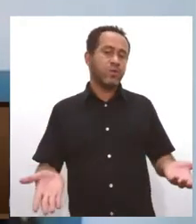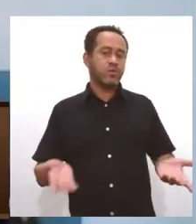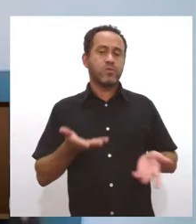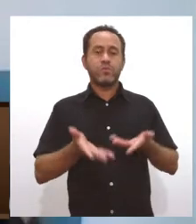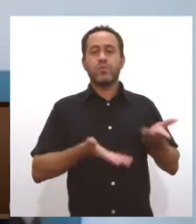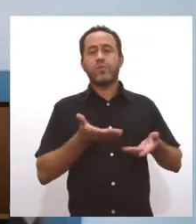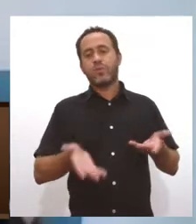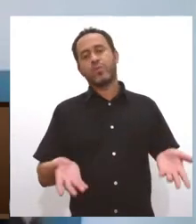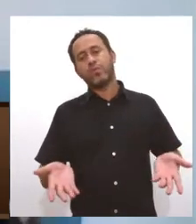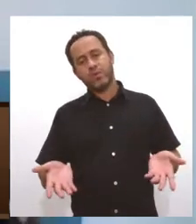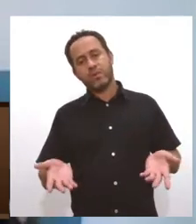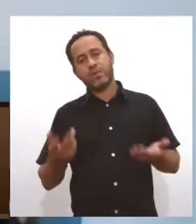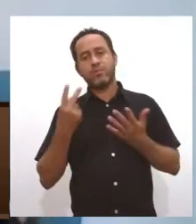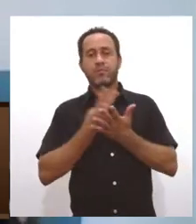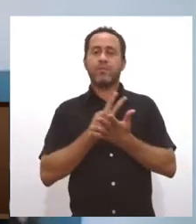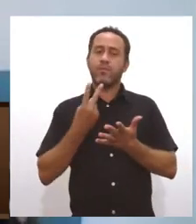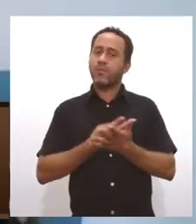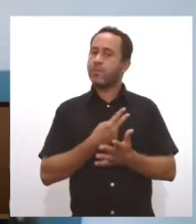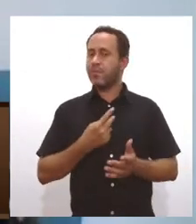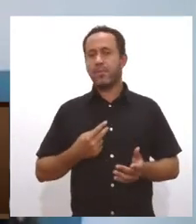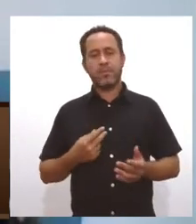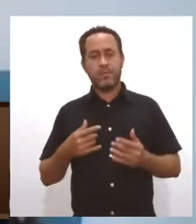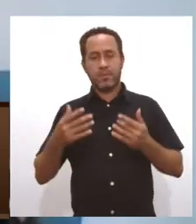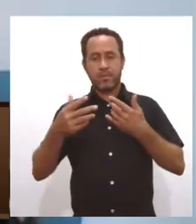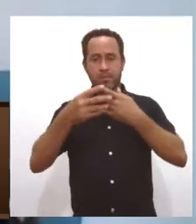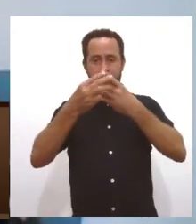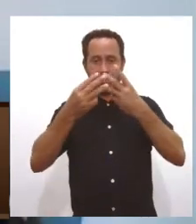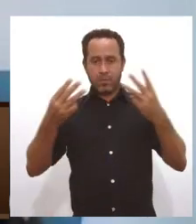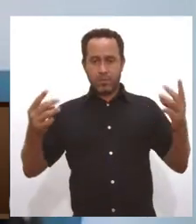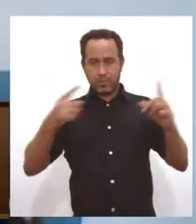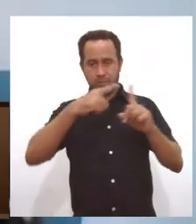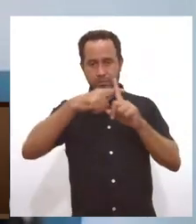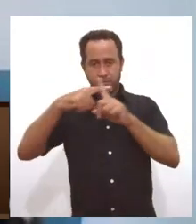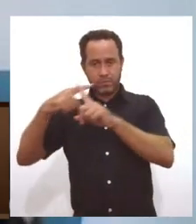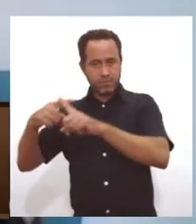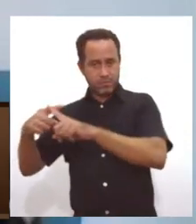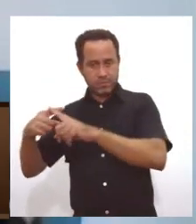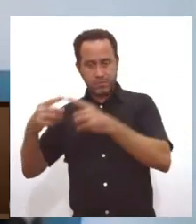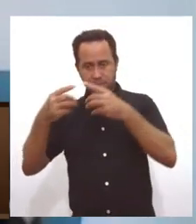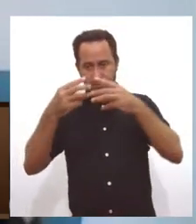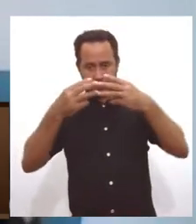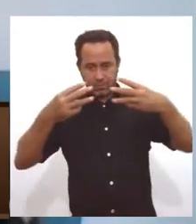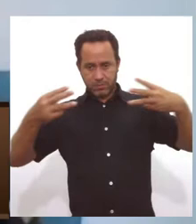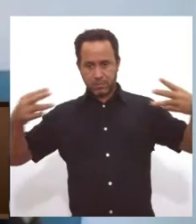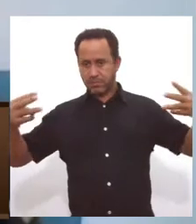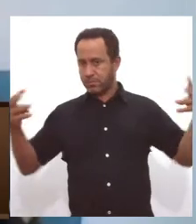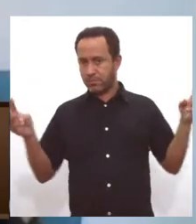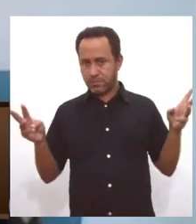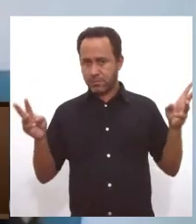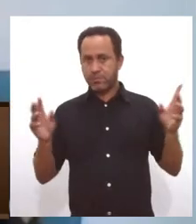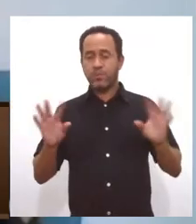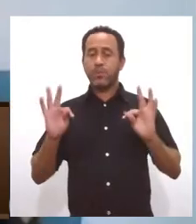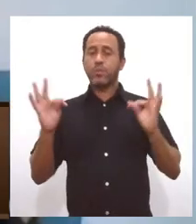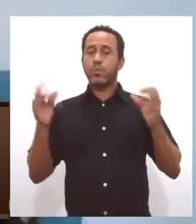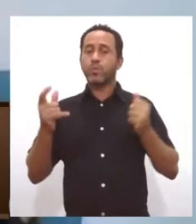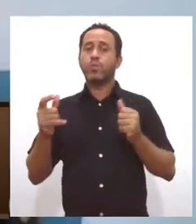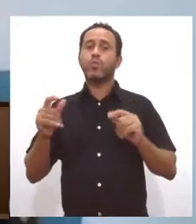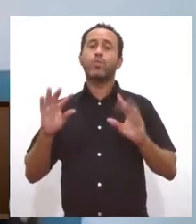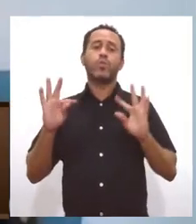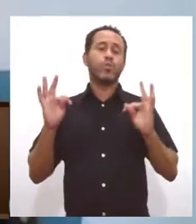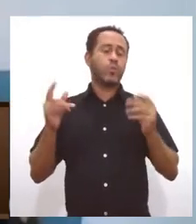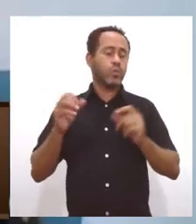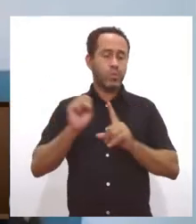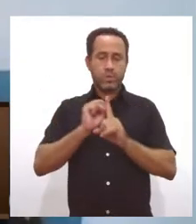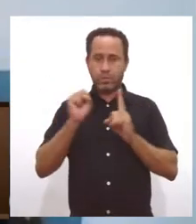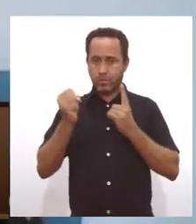desta. Não é só uma cerca que vai fazer a proteção da unidade. Todo o entorno, toda essa população que mora nesse entorno, ela precisa